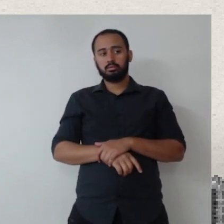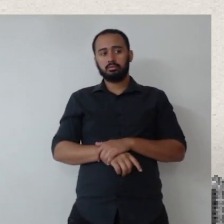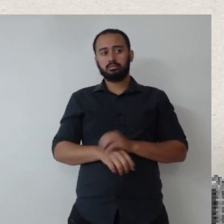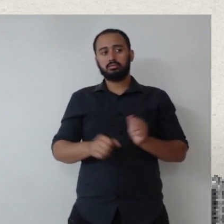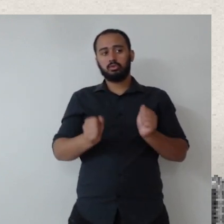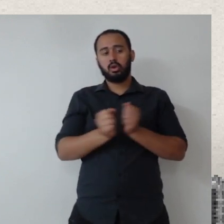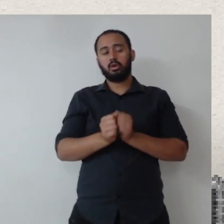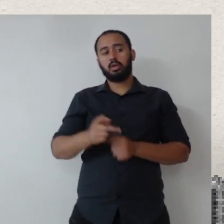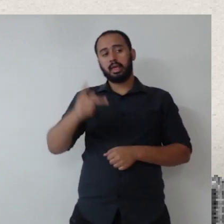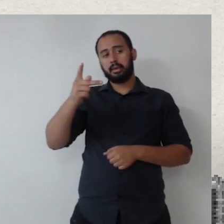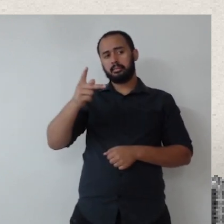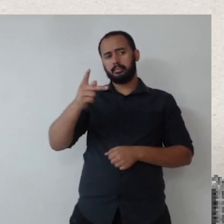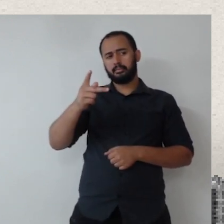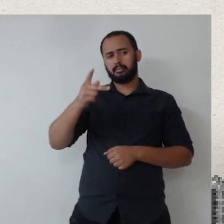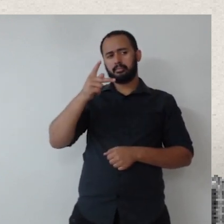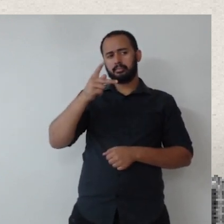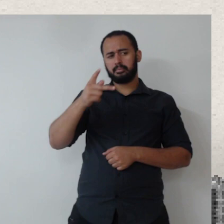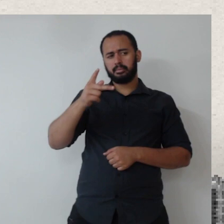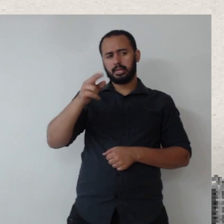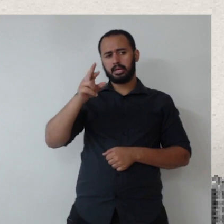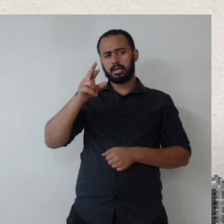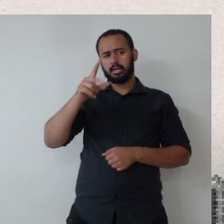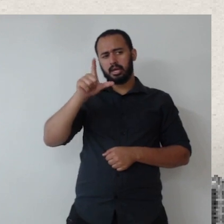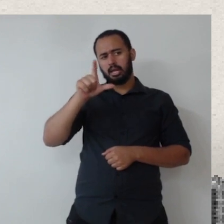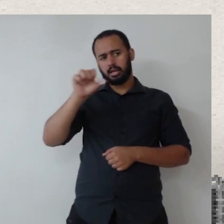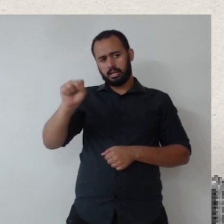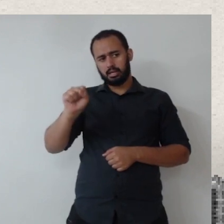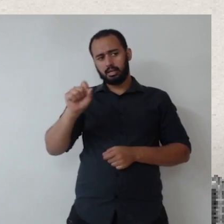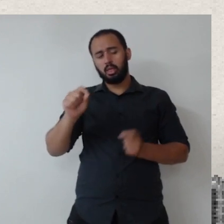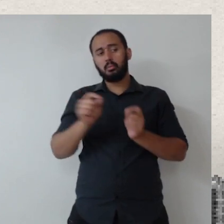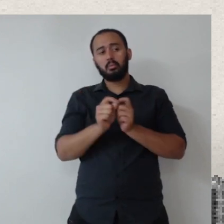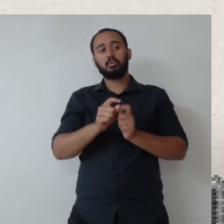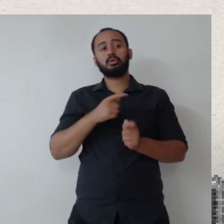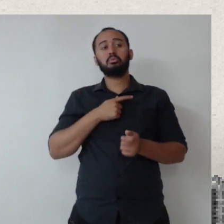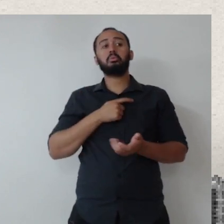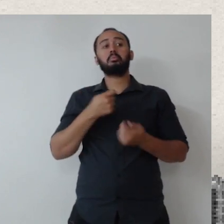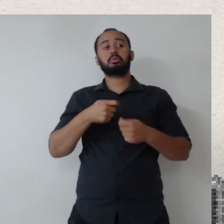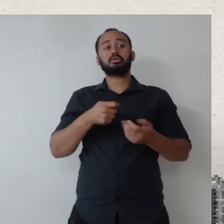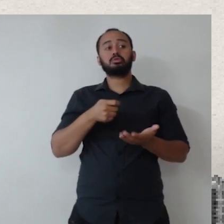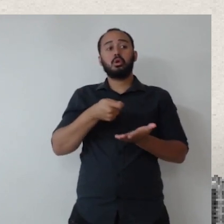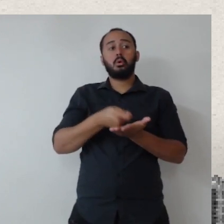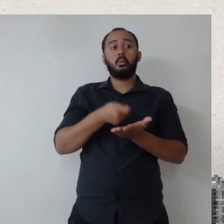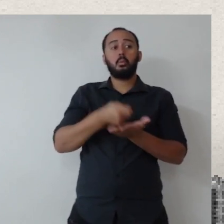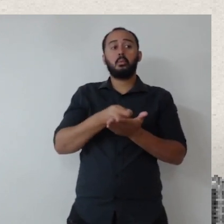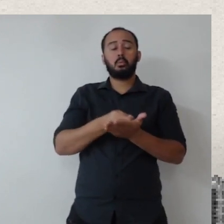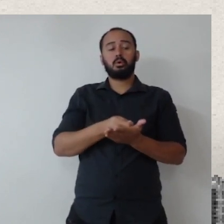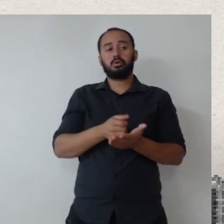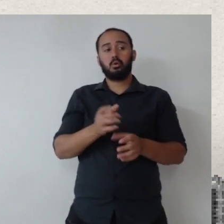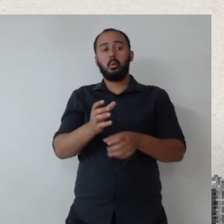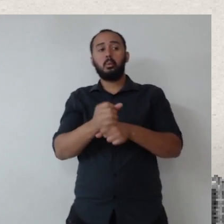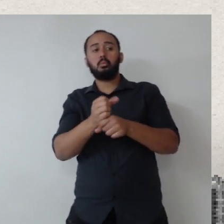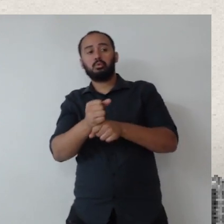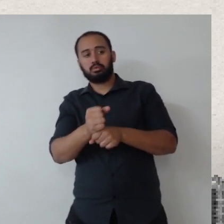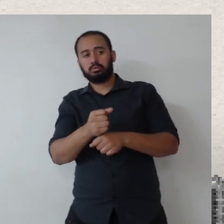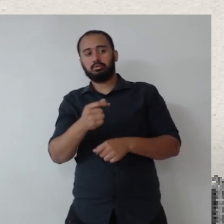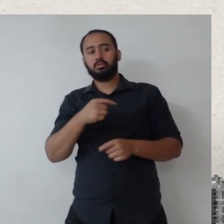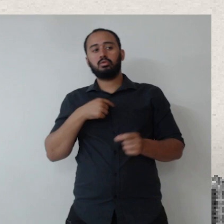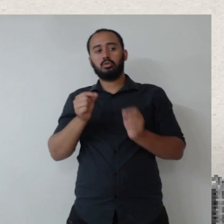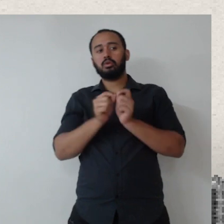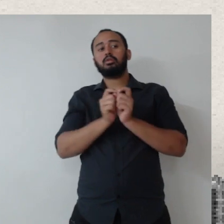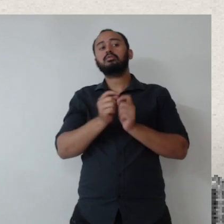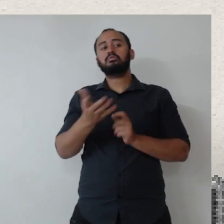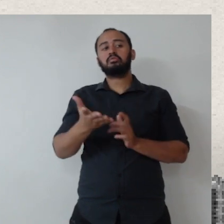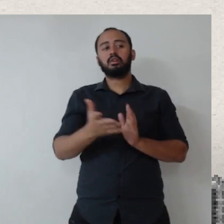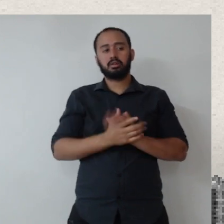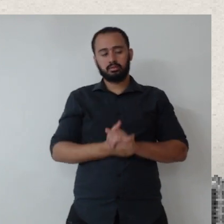virtude do PBS porque a gente presta contas também ao CNJ daquilo que a gente faz, né? Então,